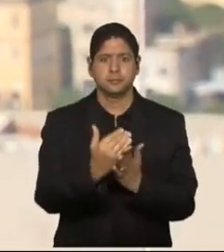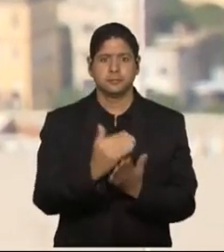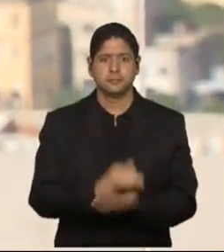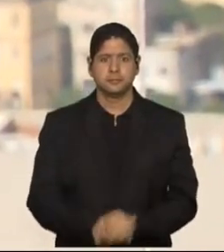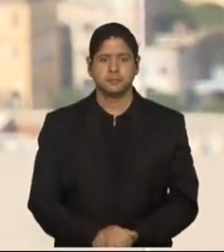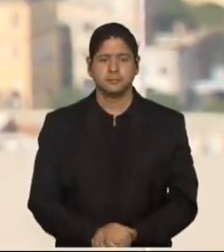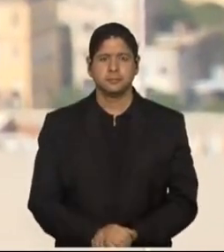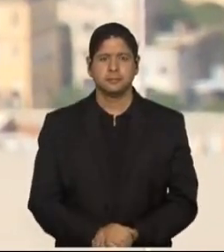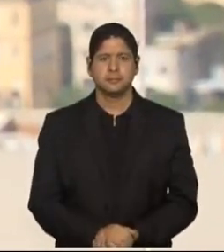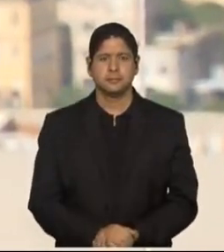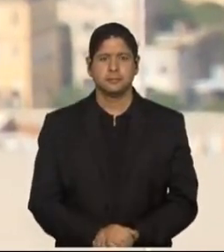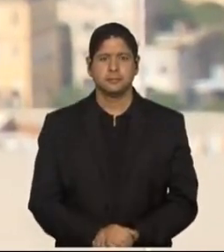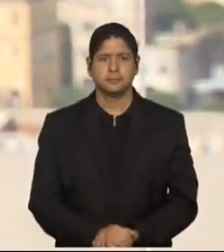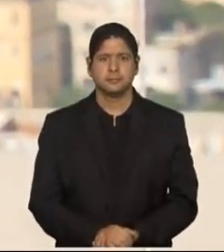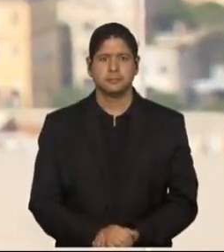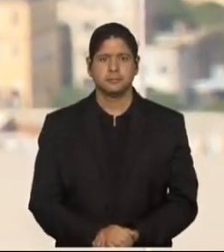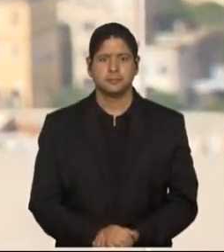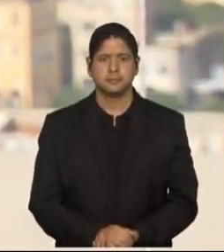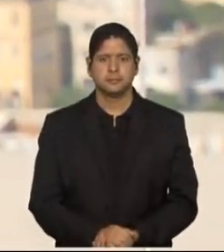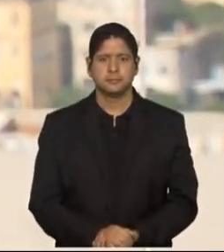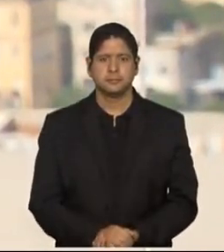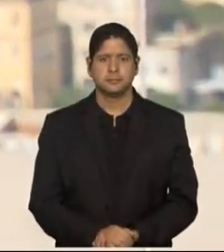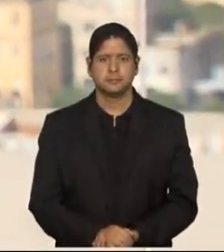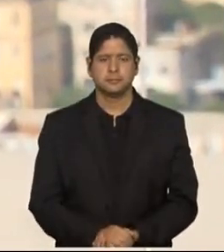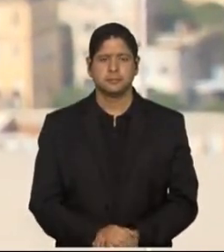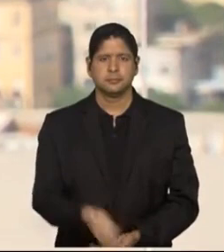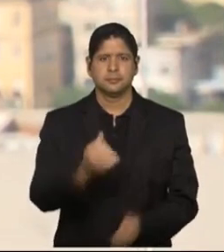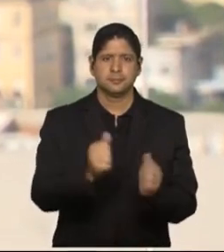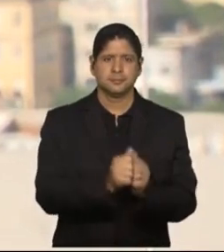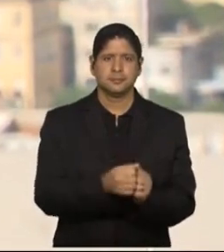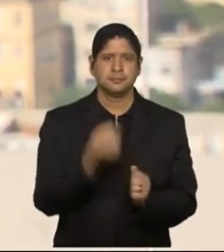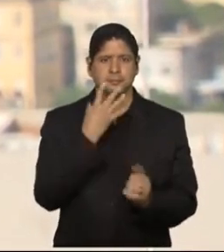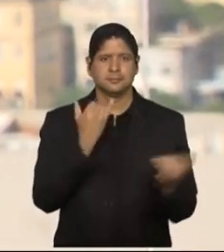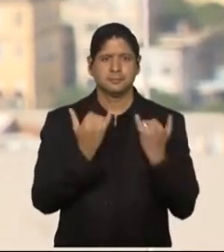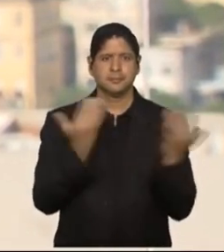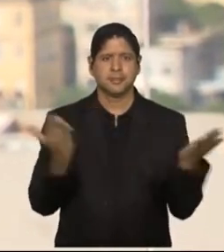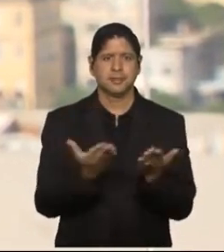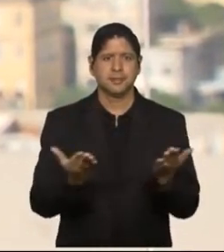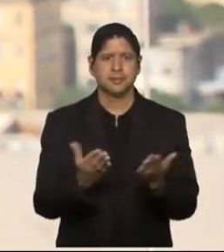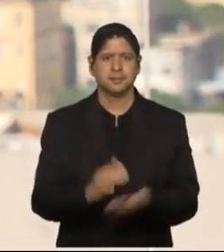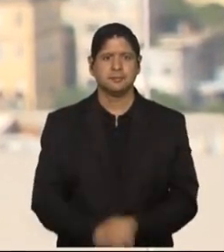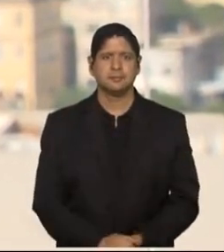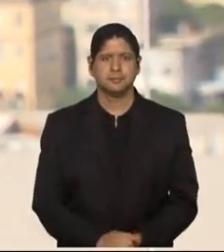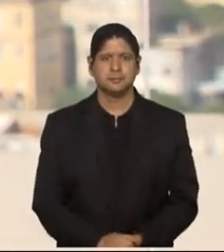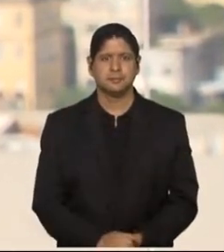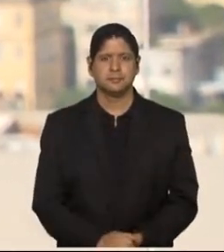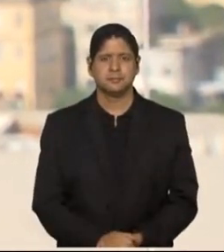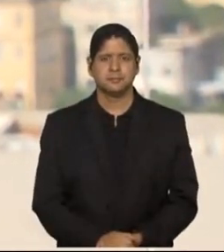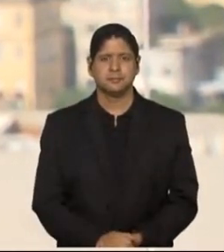fique com a gente e fique bem informado agora.